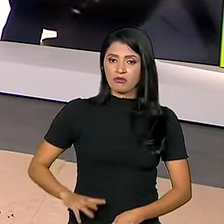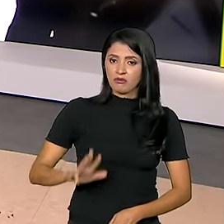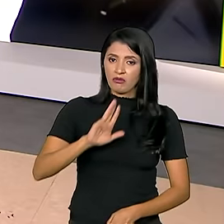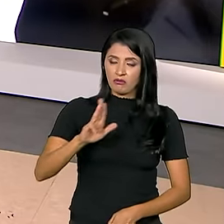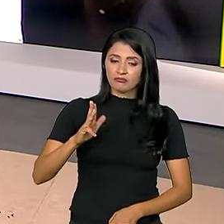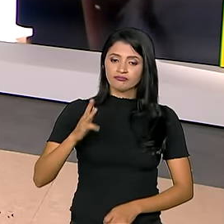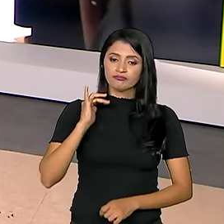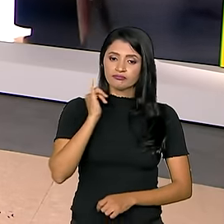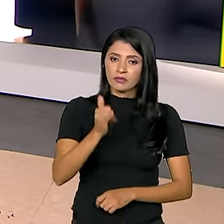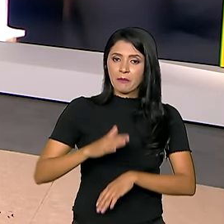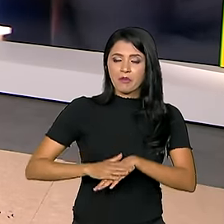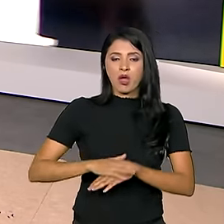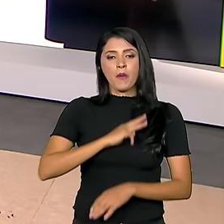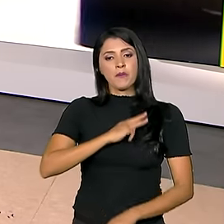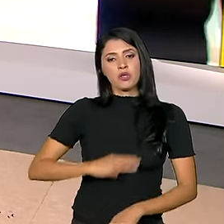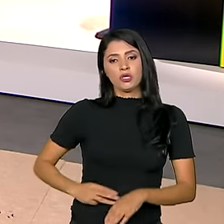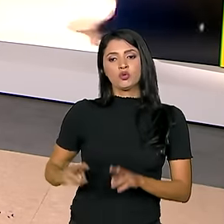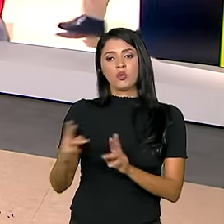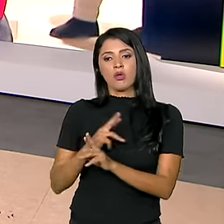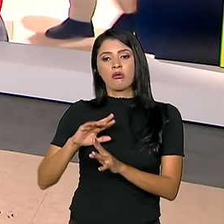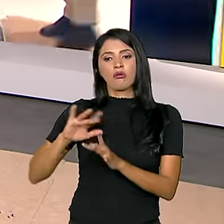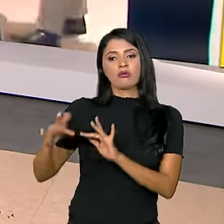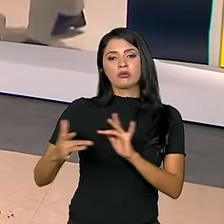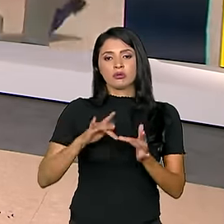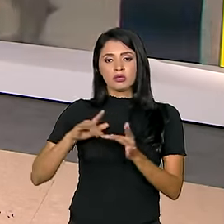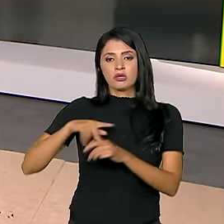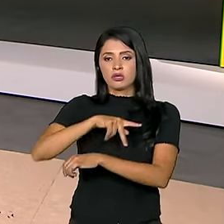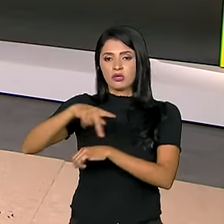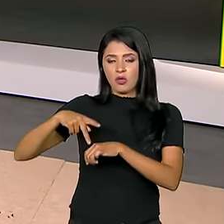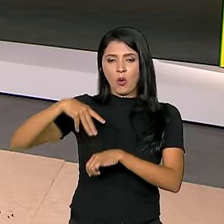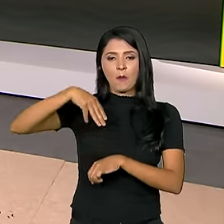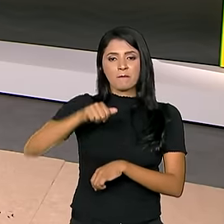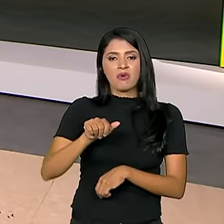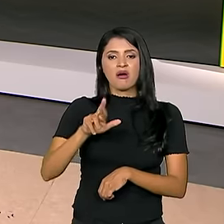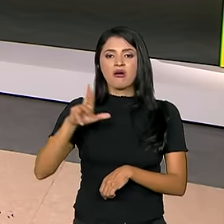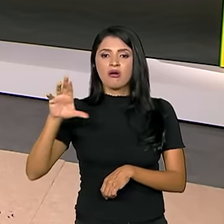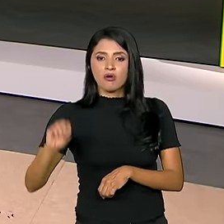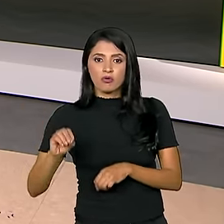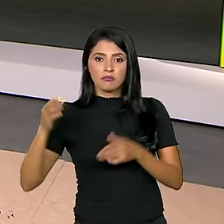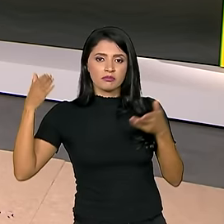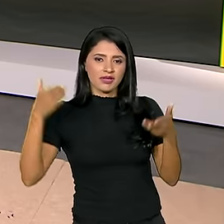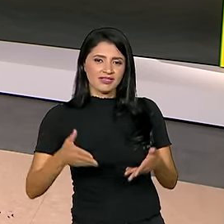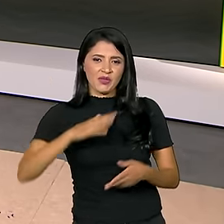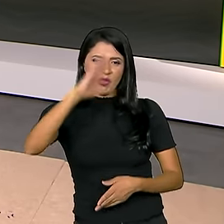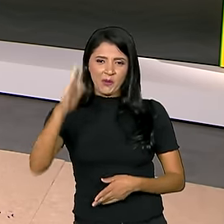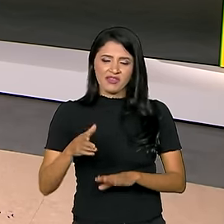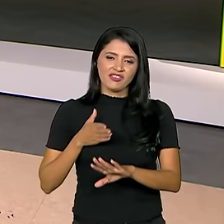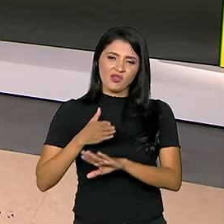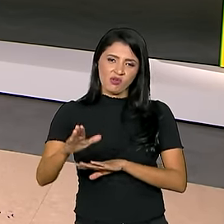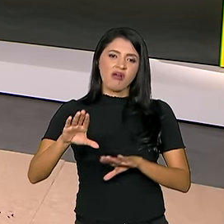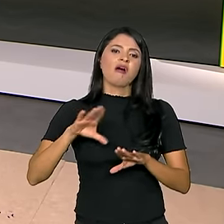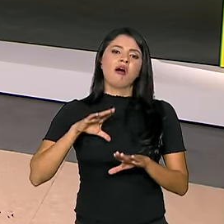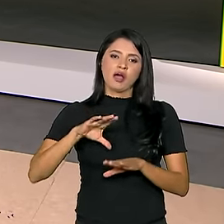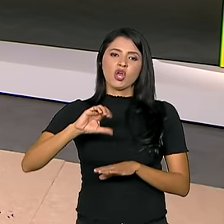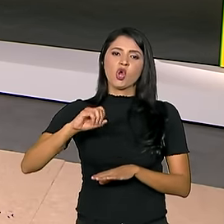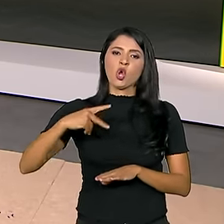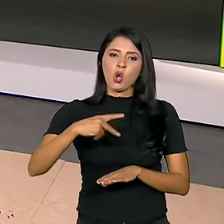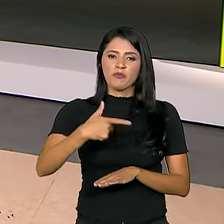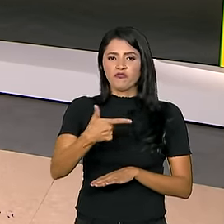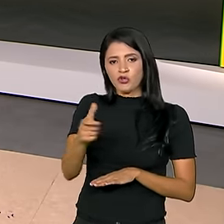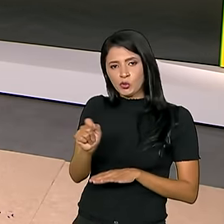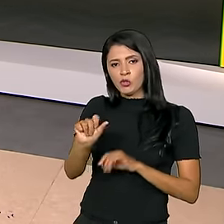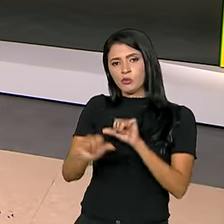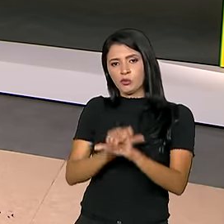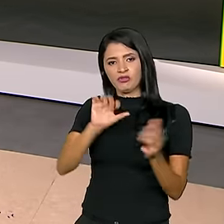declaração do ministro de Relações Exteriores, embaixador Mauro Vieira, após a participação do Brasil na Conferência das Nações Unidas sobre